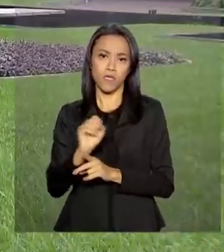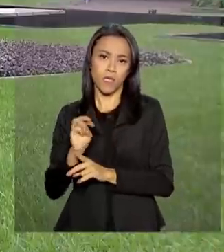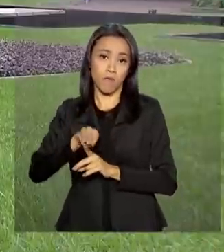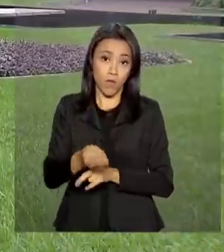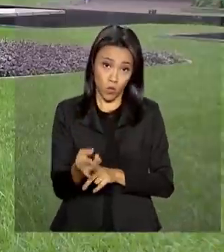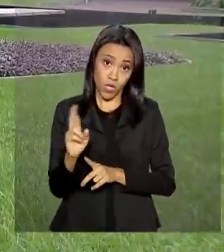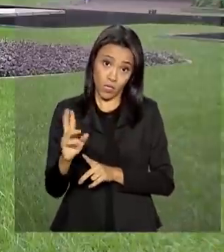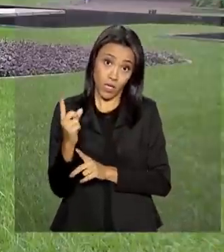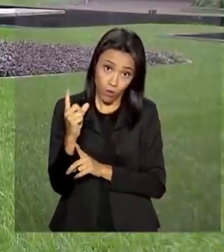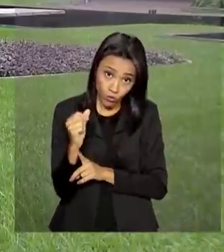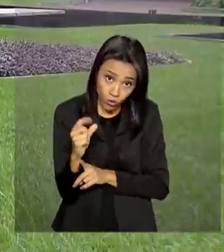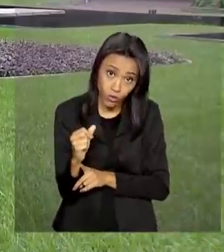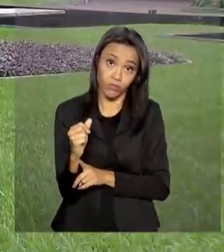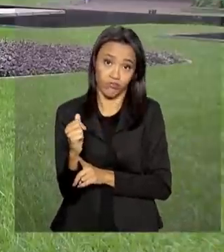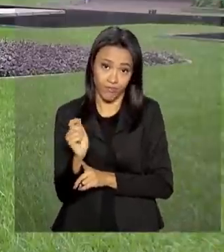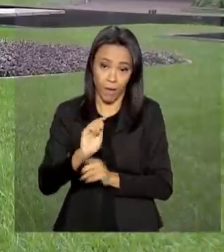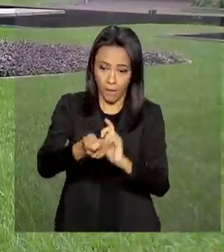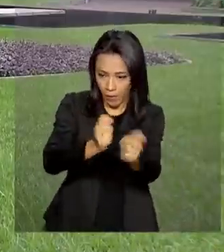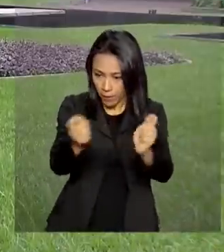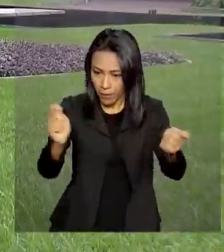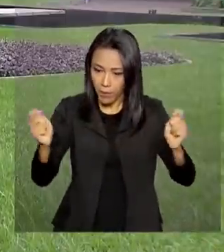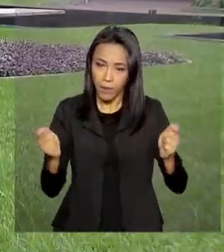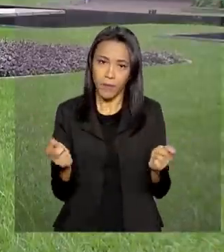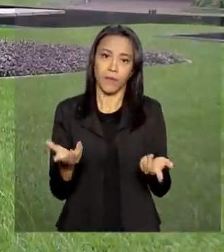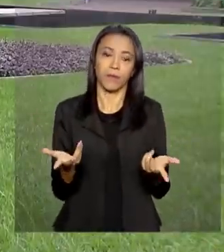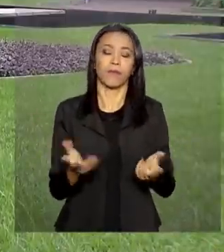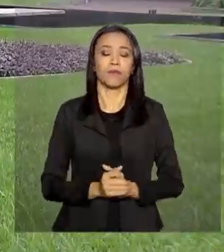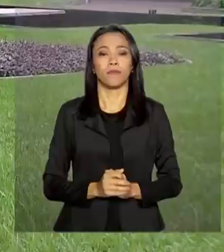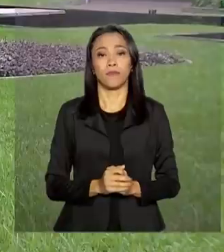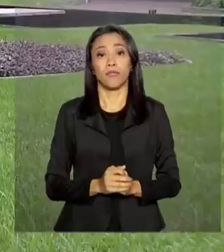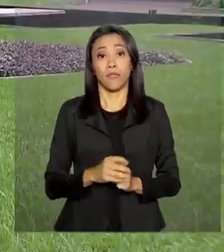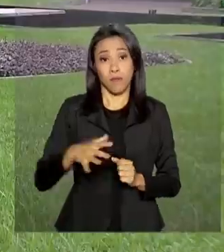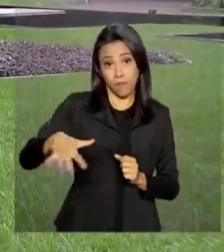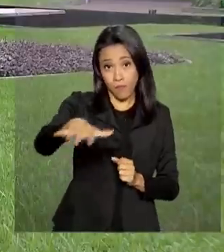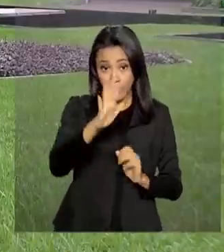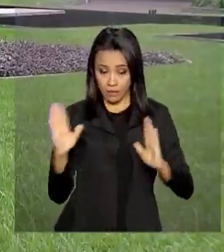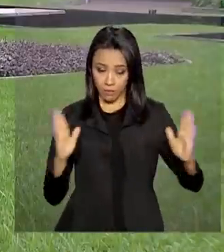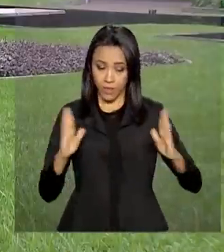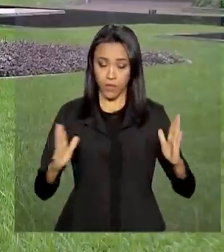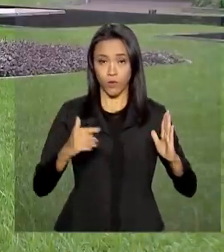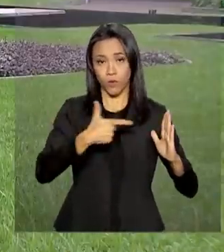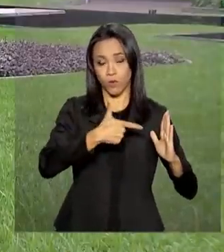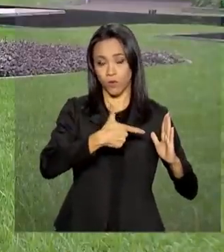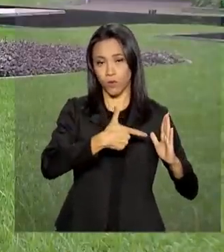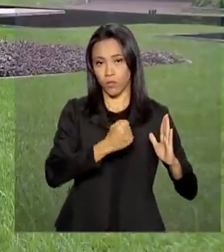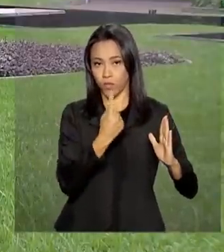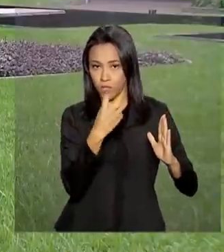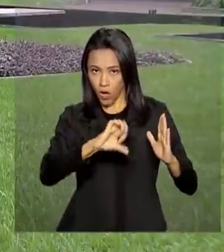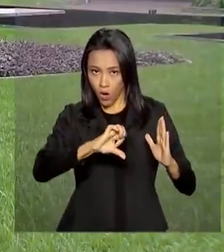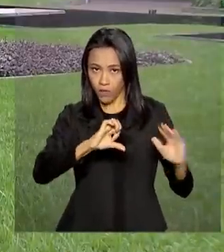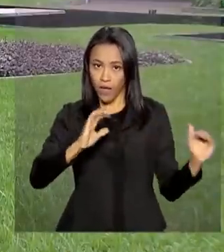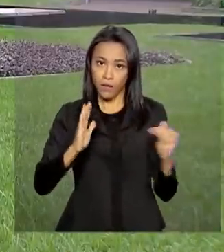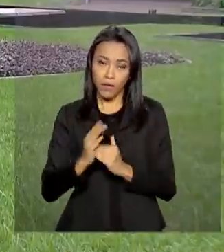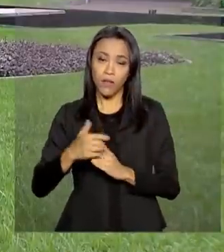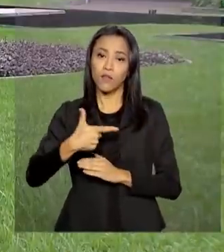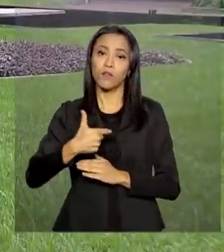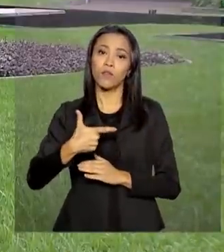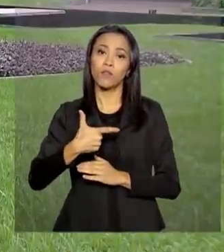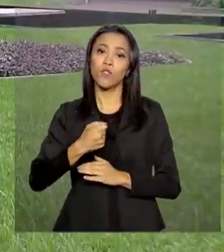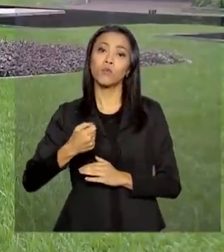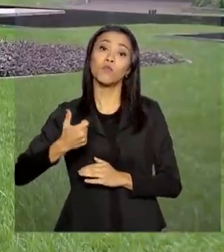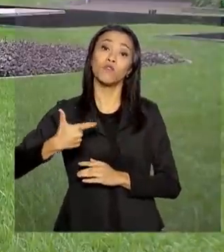e a expectativa de retorno é de 4 bilhões e 100 milhões de reais no período entre 2019 e 2023.